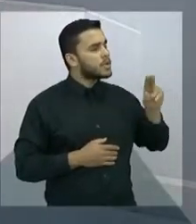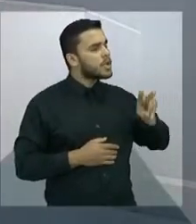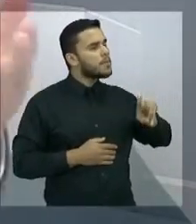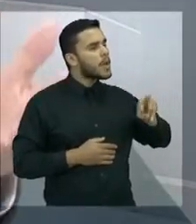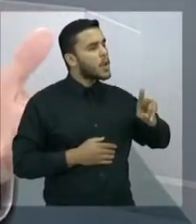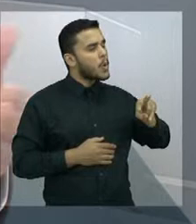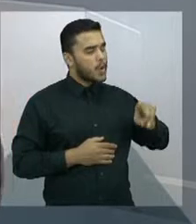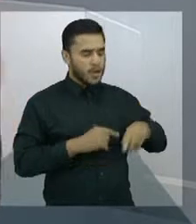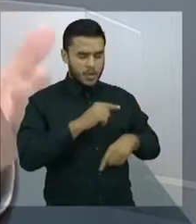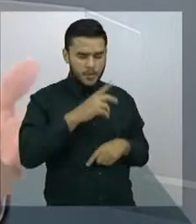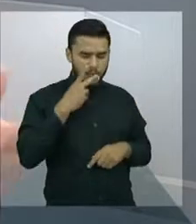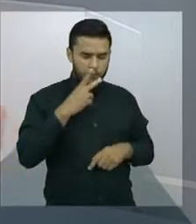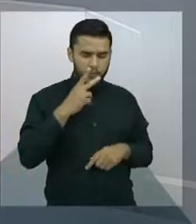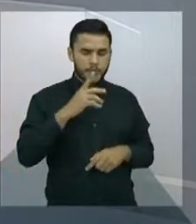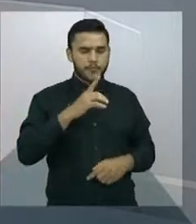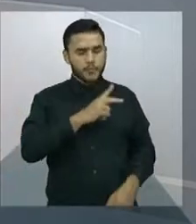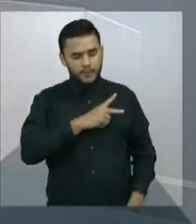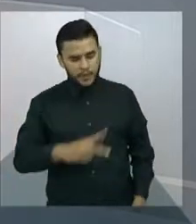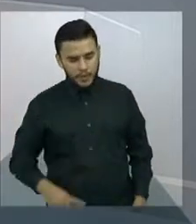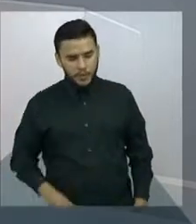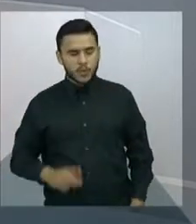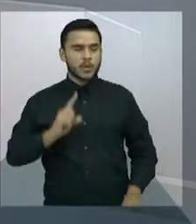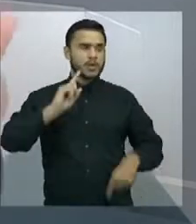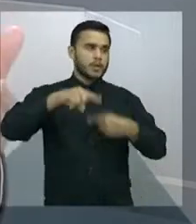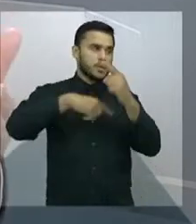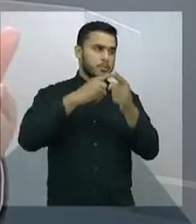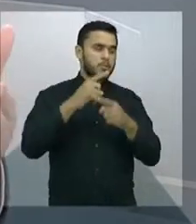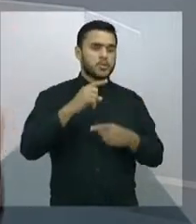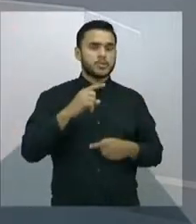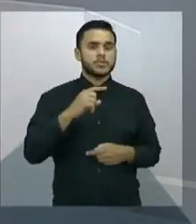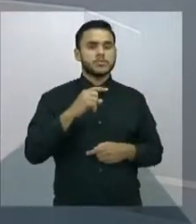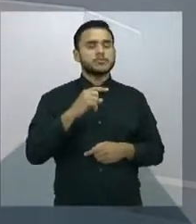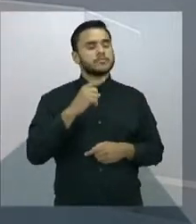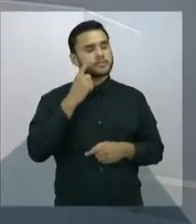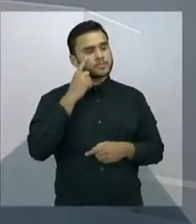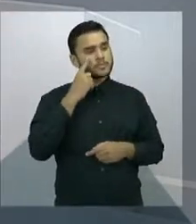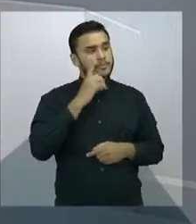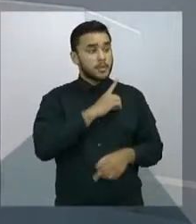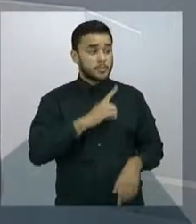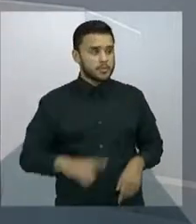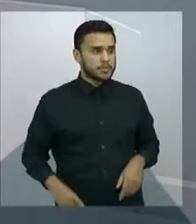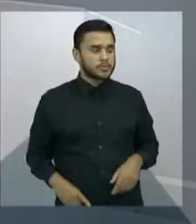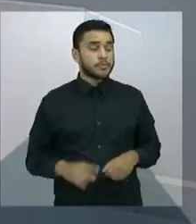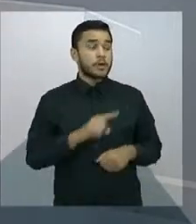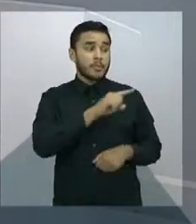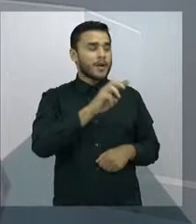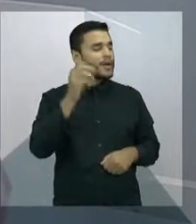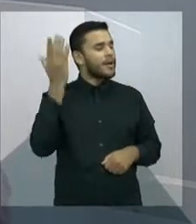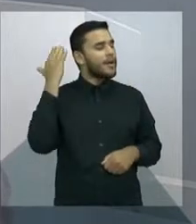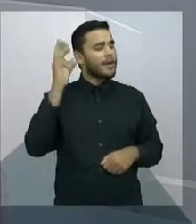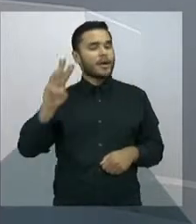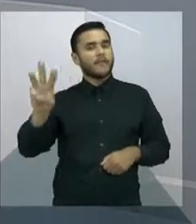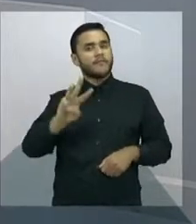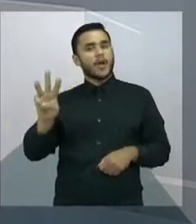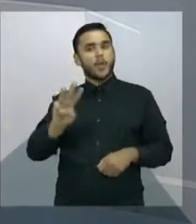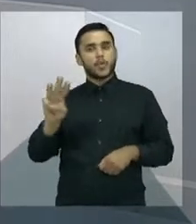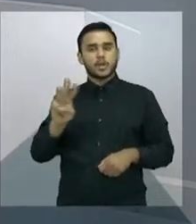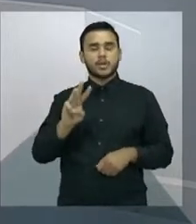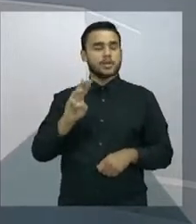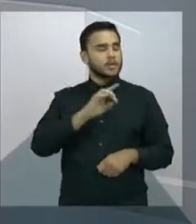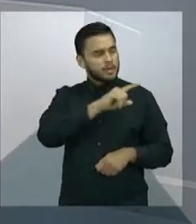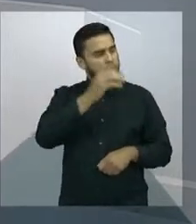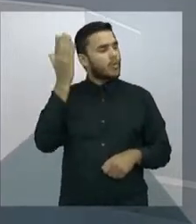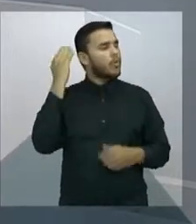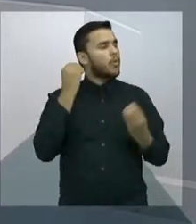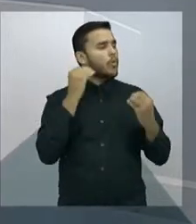Walter Cavalcante, era vereador e foi presidente aqui dessa casa, o senhor também trabalhava com ele. E como é que era, naquele tempo, o seu trabalho com